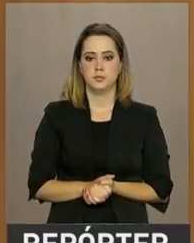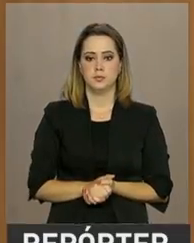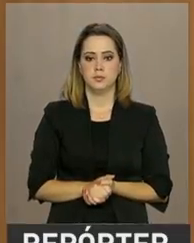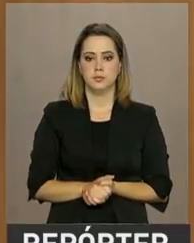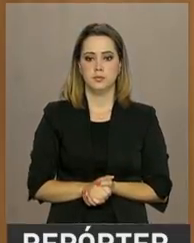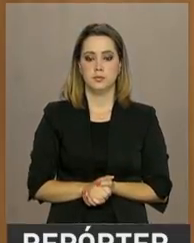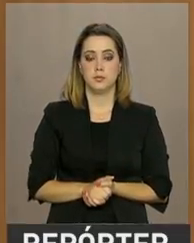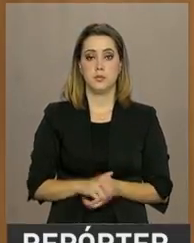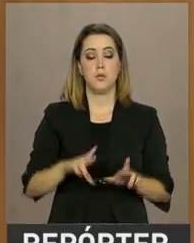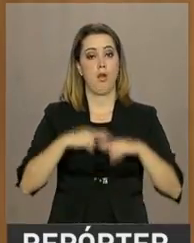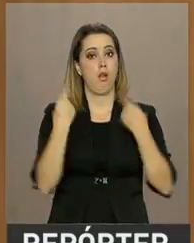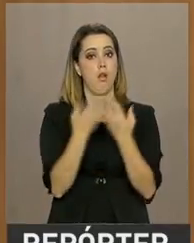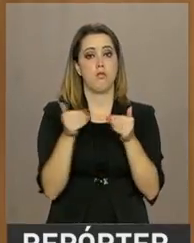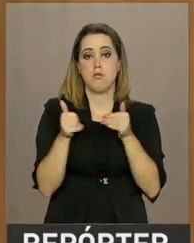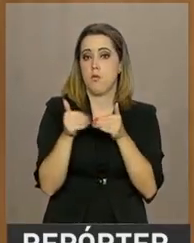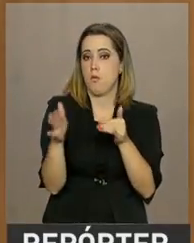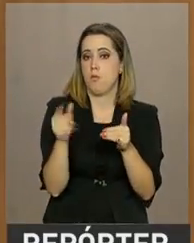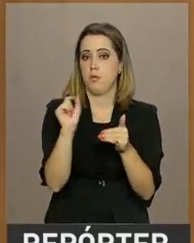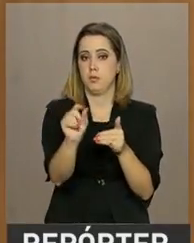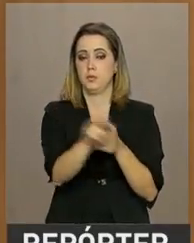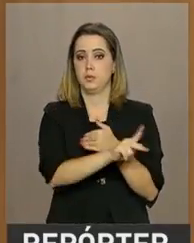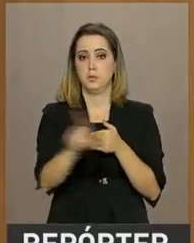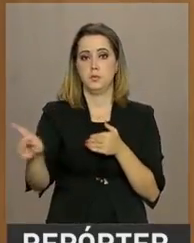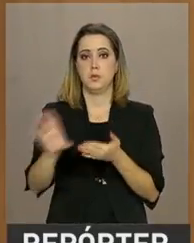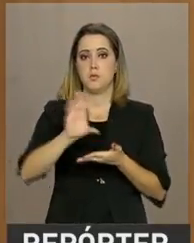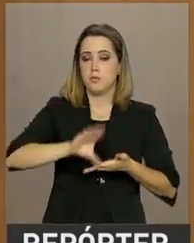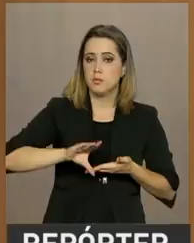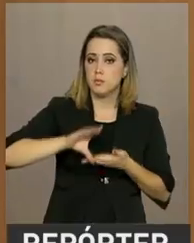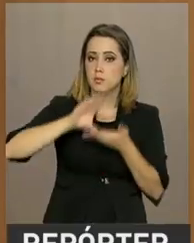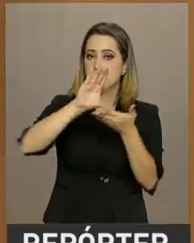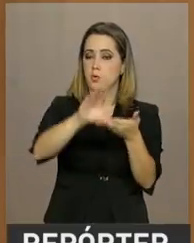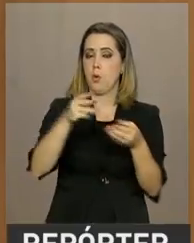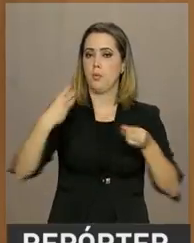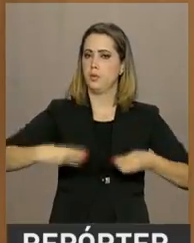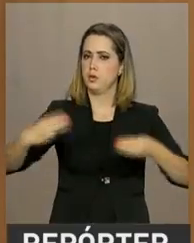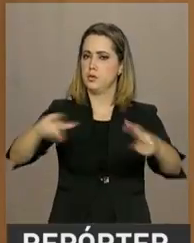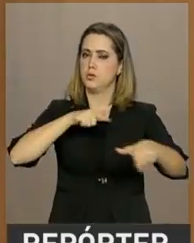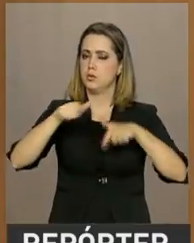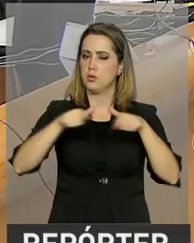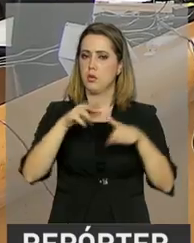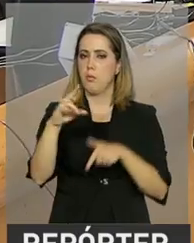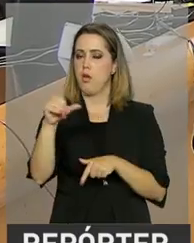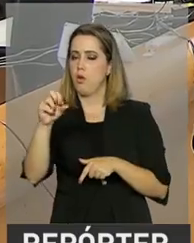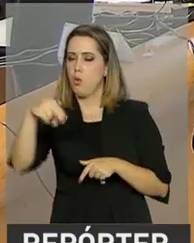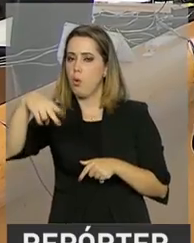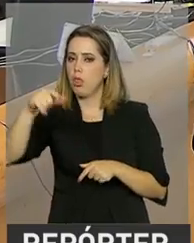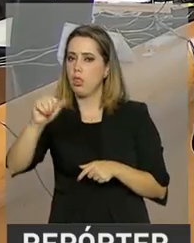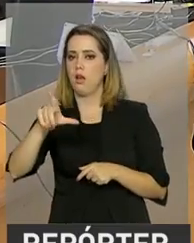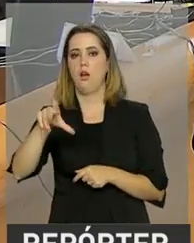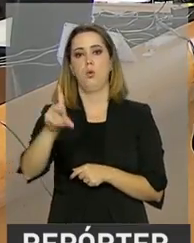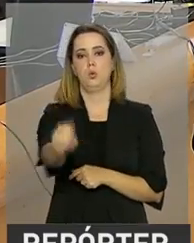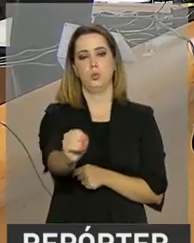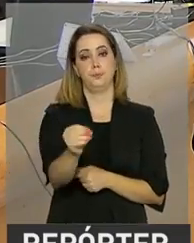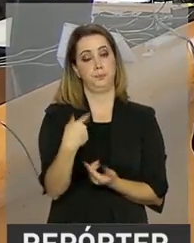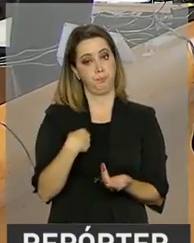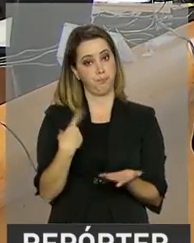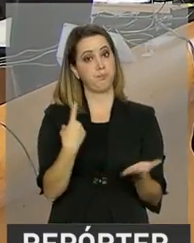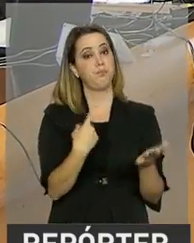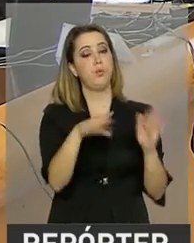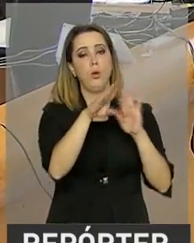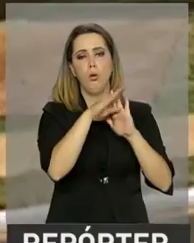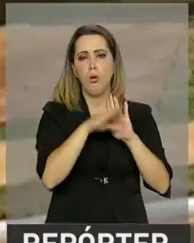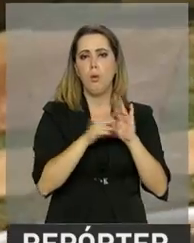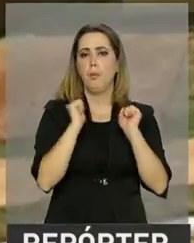A reunião foi aberta pelo presidente do Conselho, o ministro do Trabalho, Ronaldo Nogueira. Em pauta, a proposta de